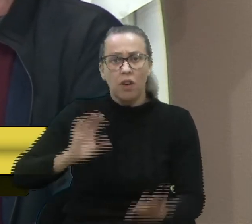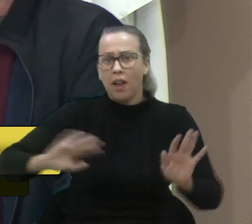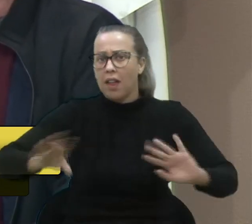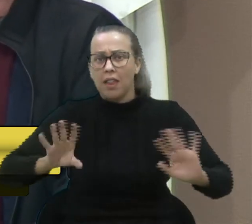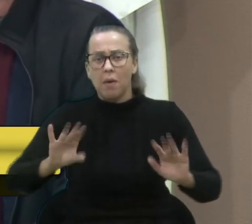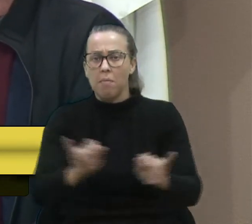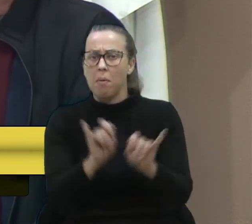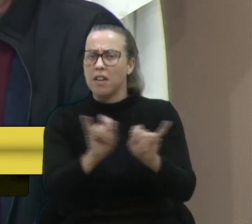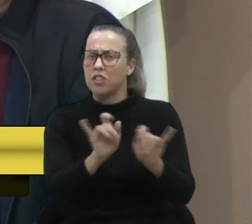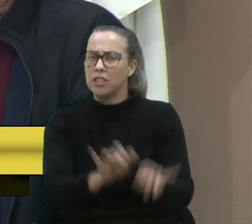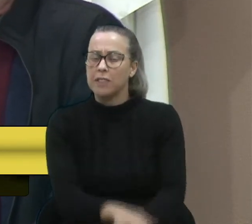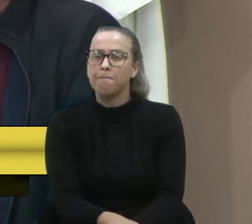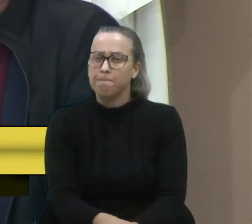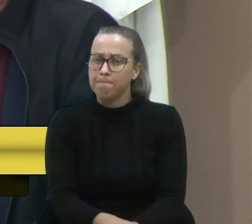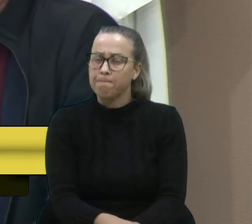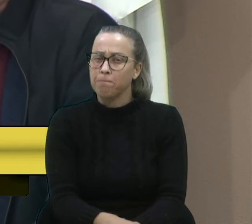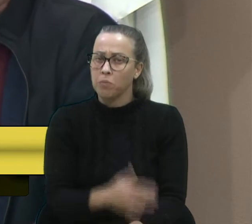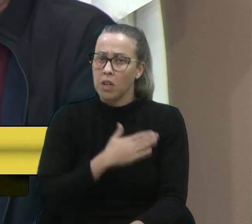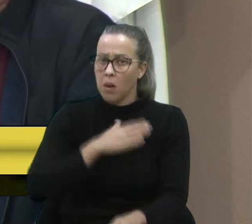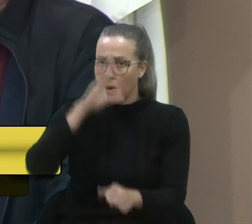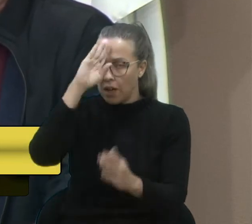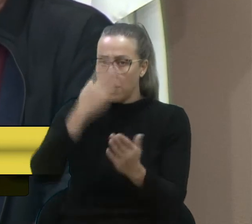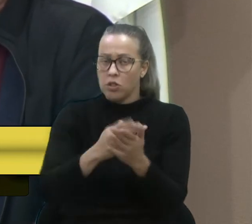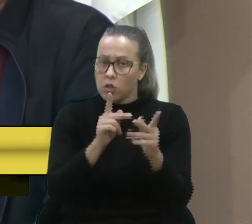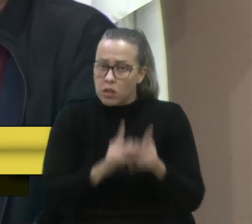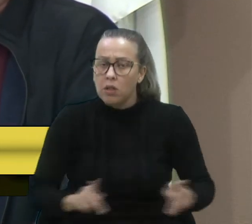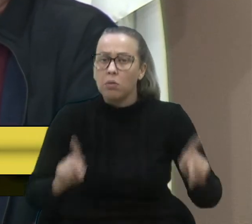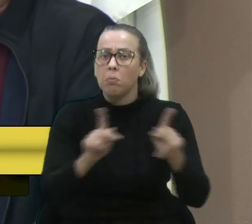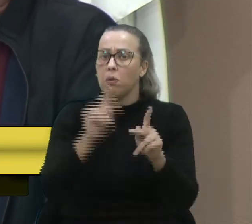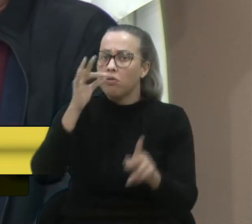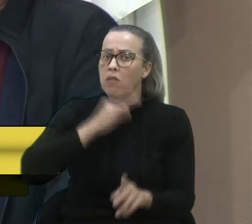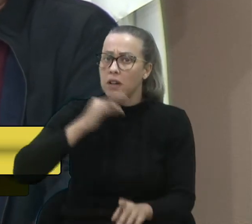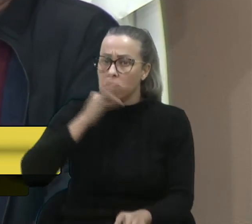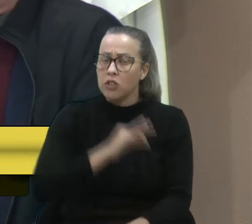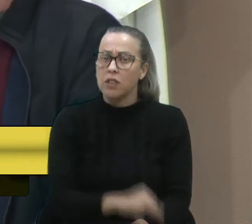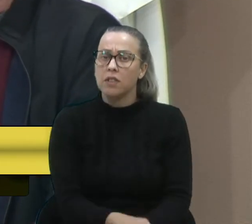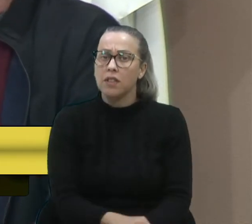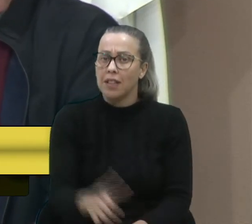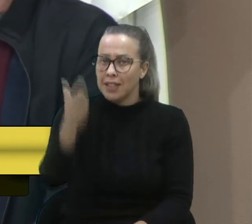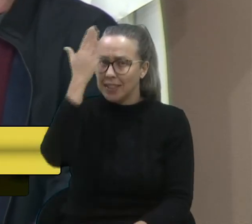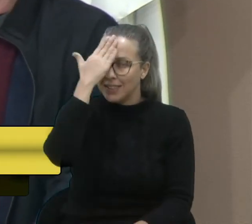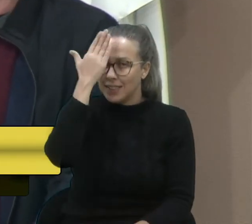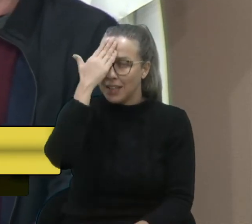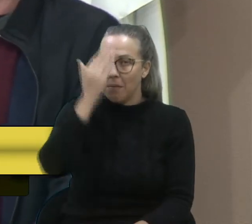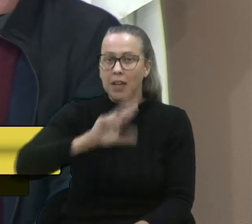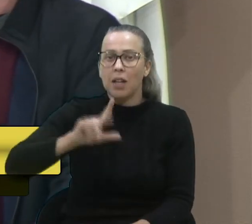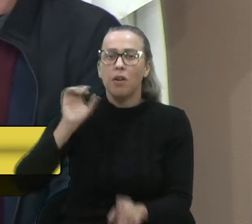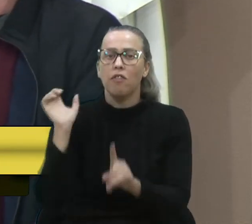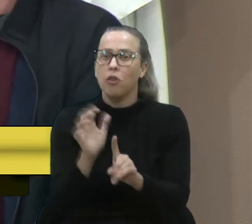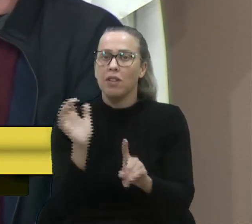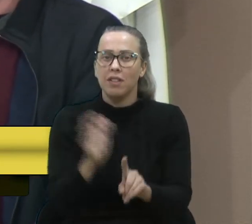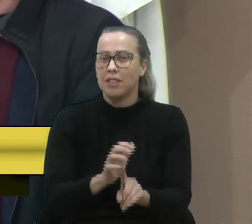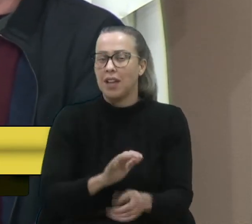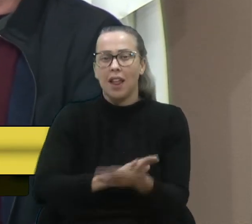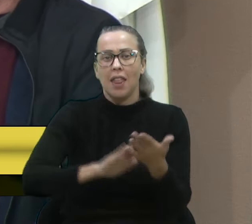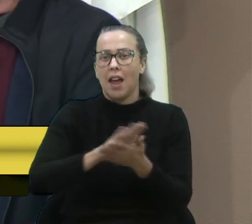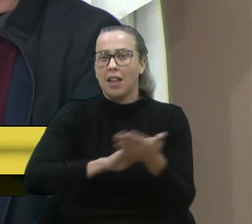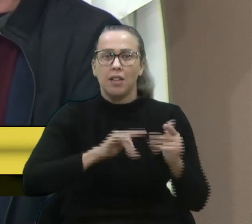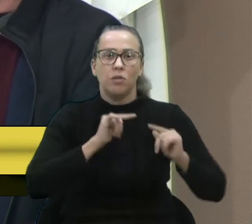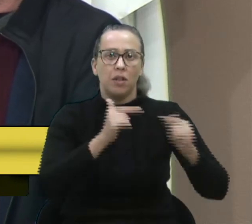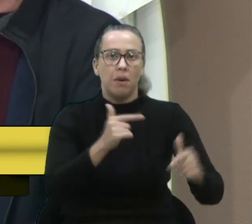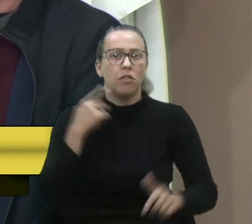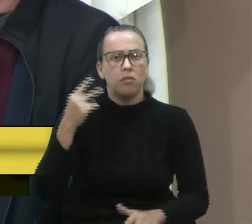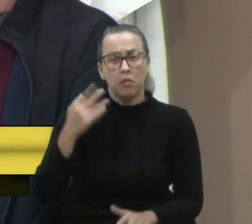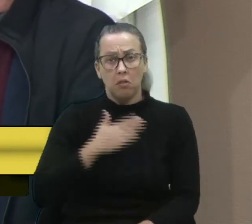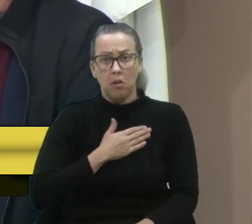mesquinharia. E eu tenho certeza que a população caxiense sabe que isso não influencia nem um pouco no trabalho do vereador.